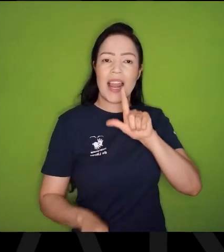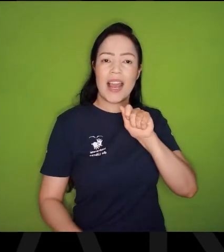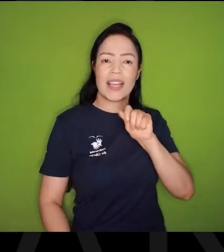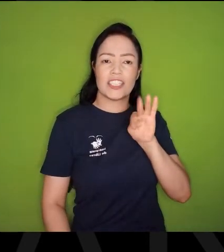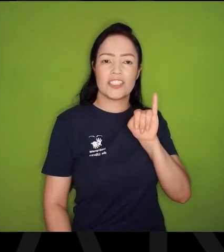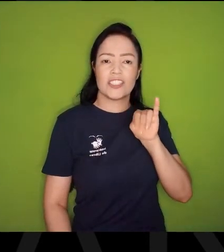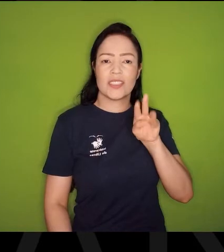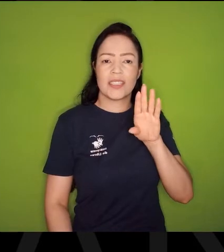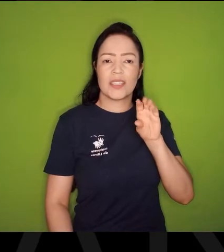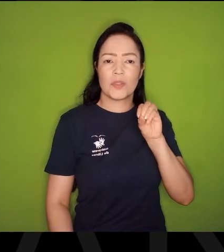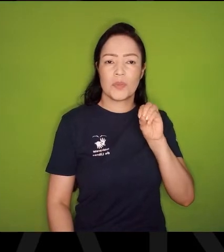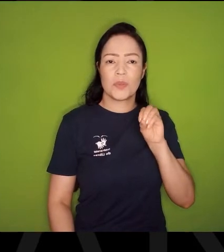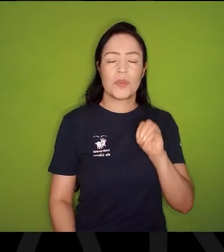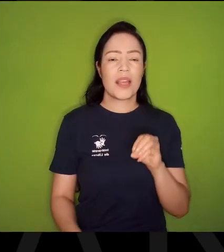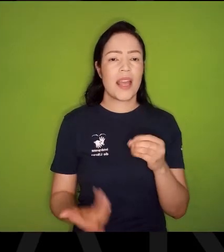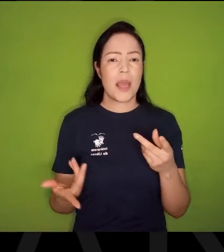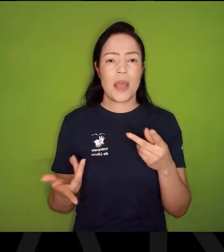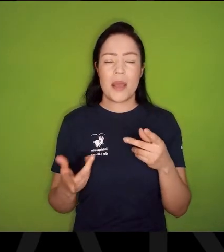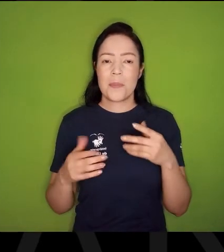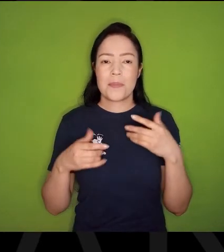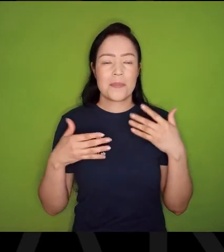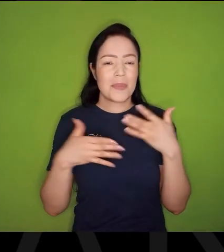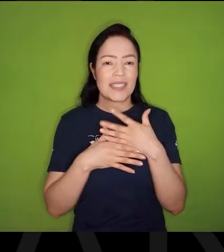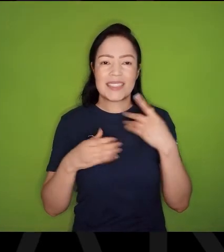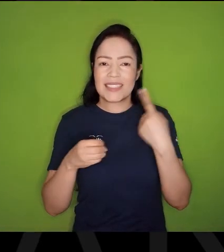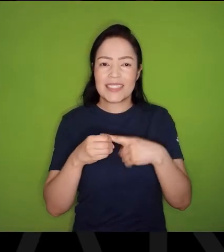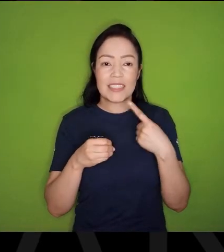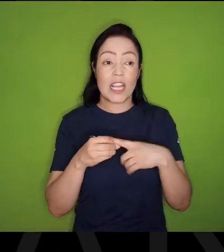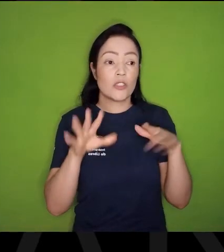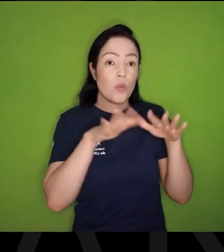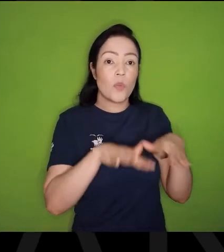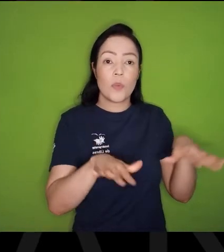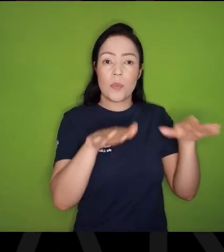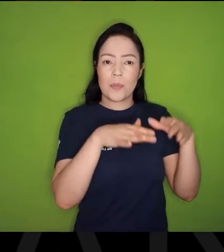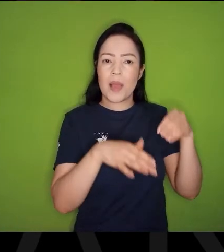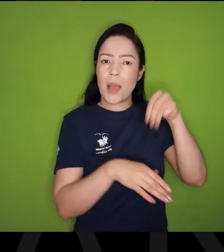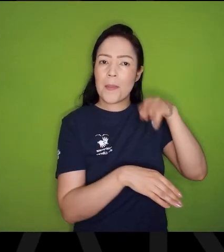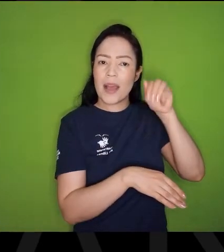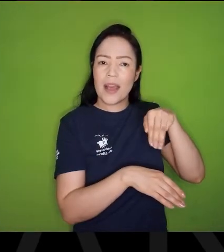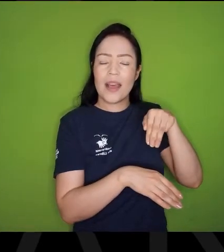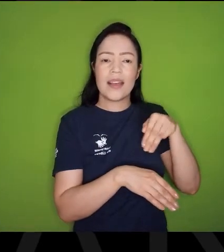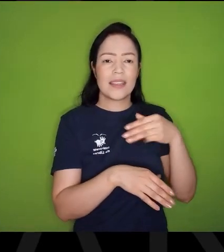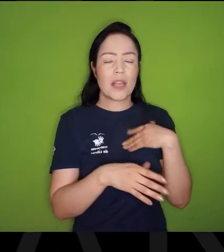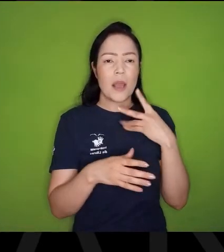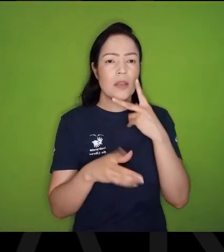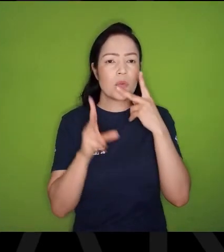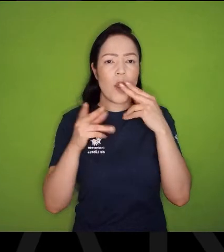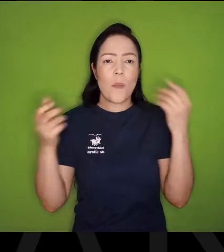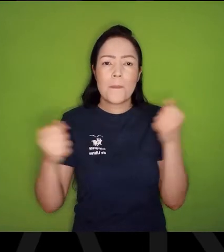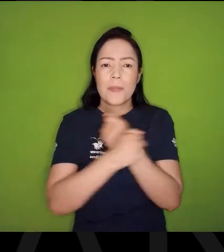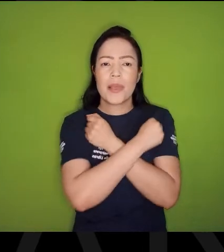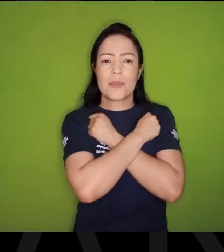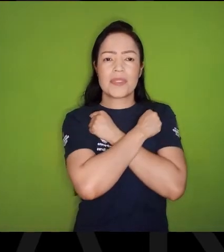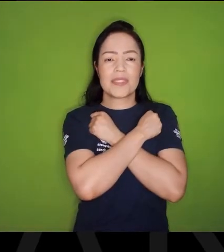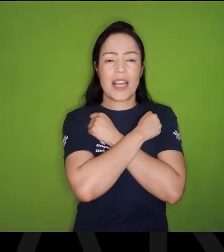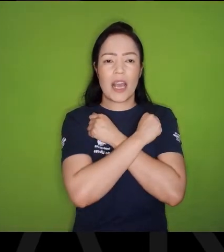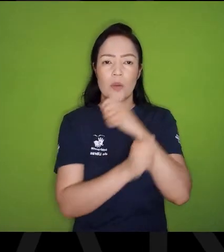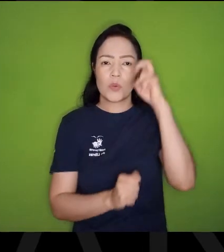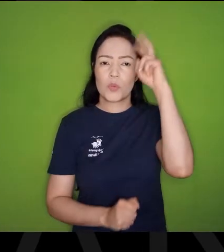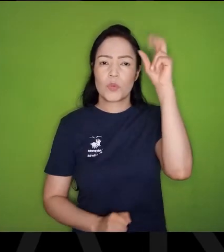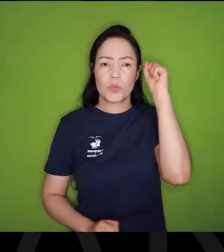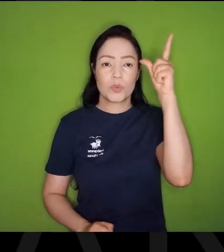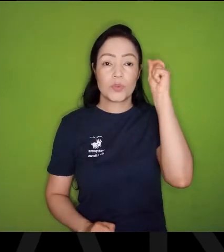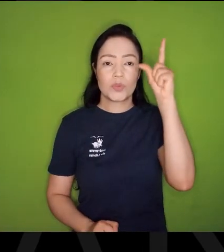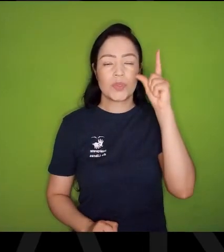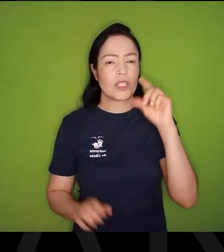Era uma cidade que de alguma forma estava ali, Um espaço, Memorial da América Latina, Que estava abraçando a cultura latina,